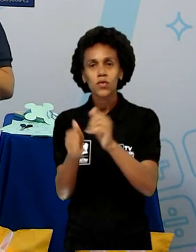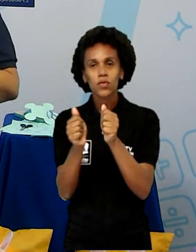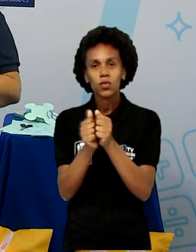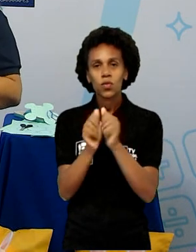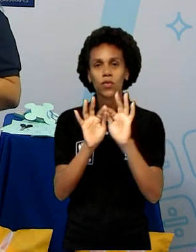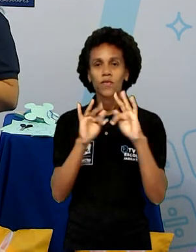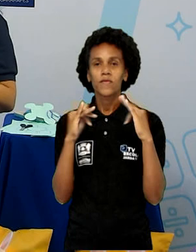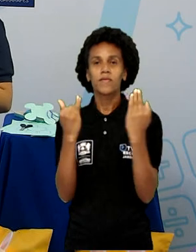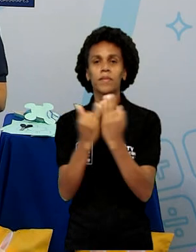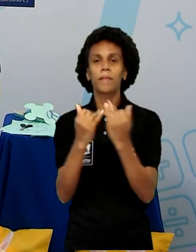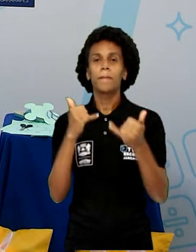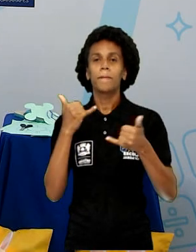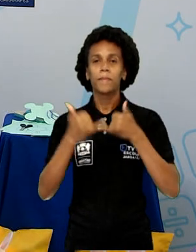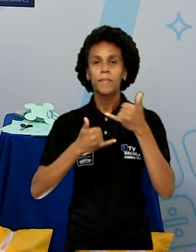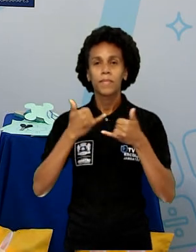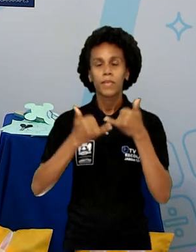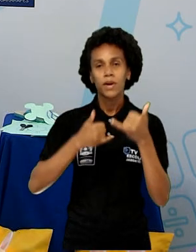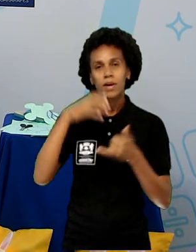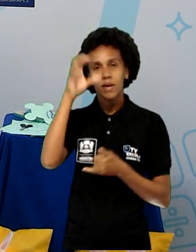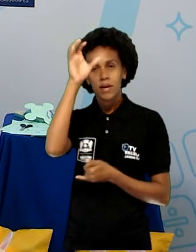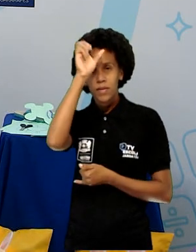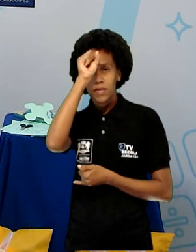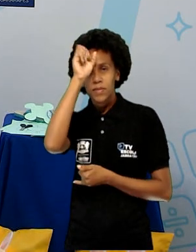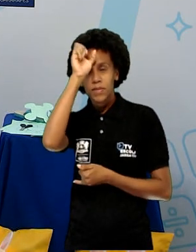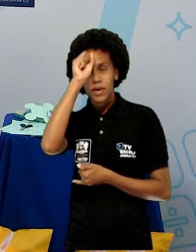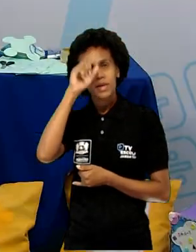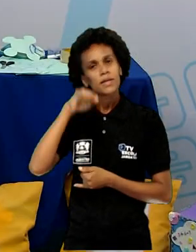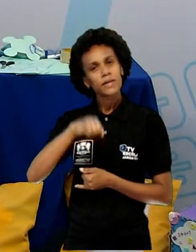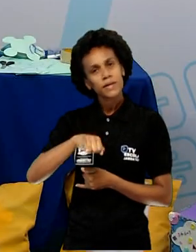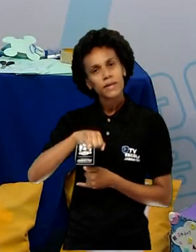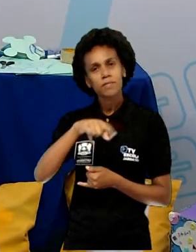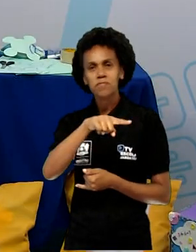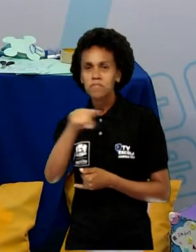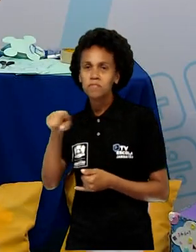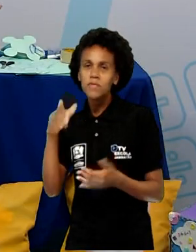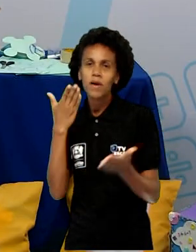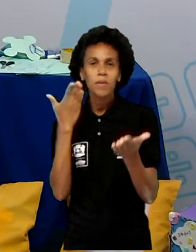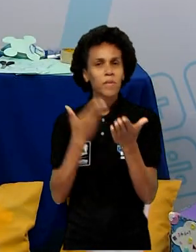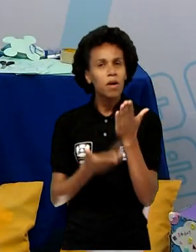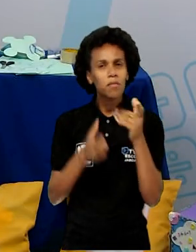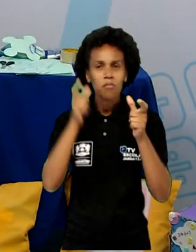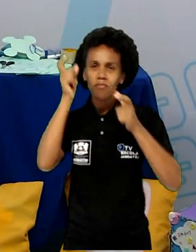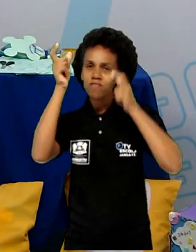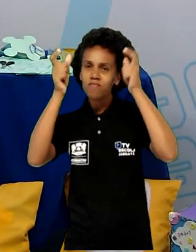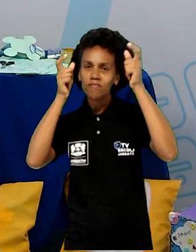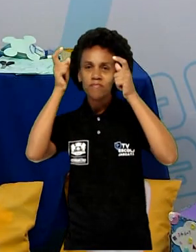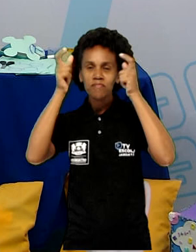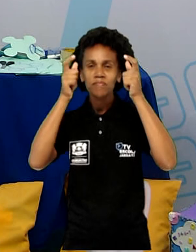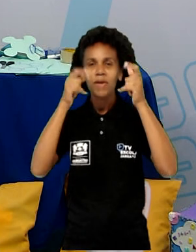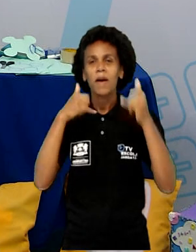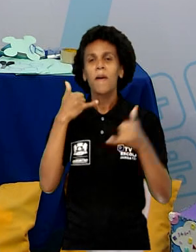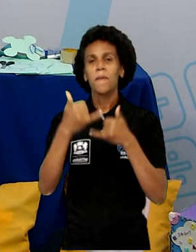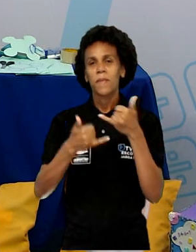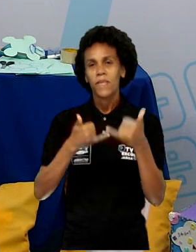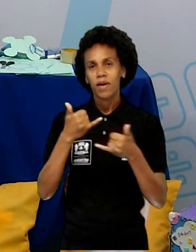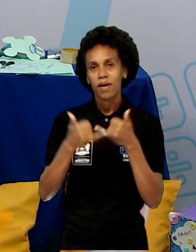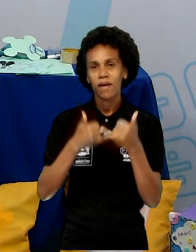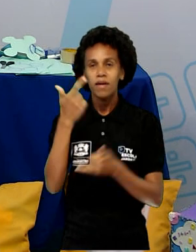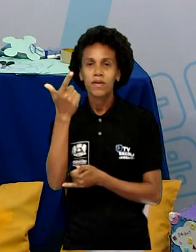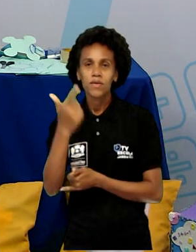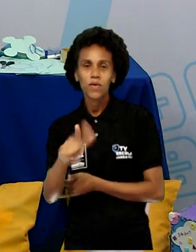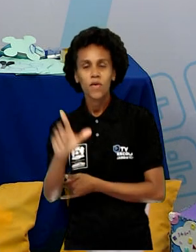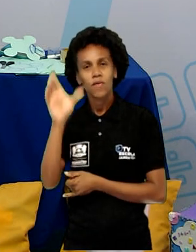e aprendam bastante. Se vocês perderem, não se preocupem. Brinquem novamente e